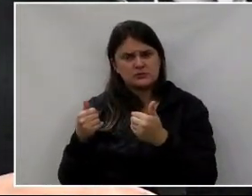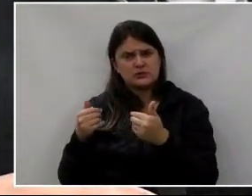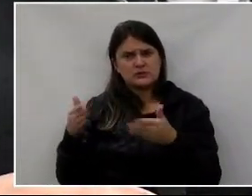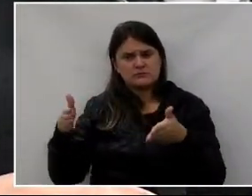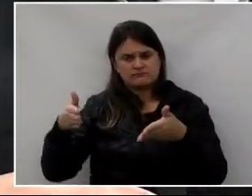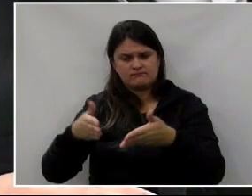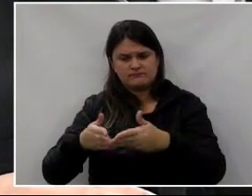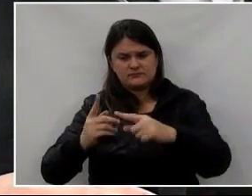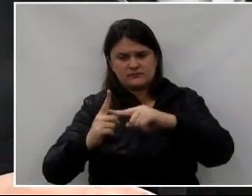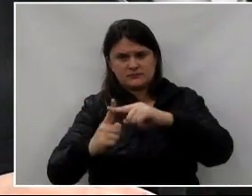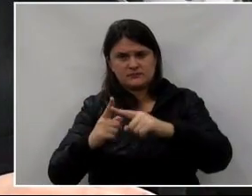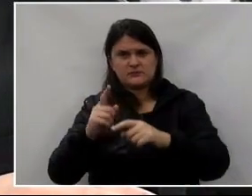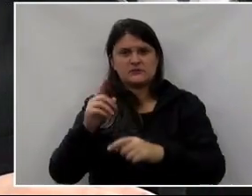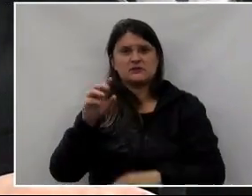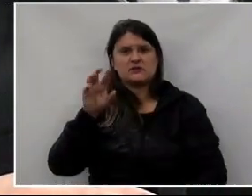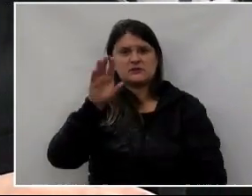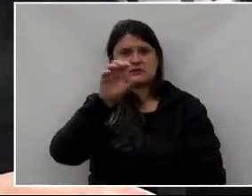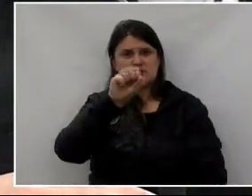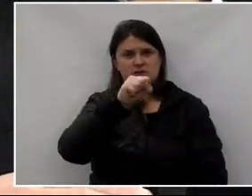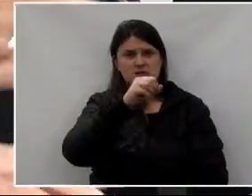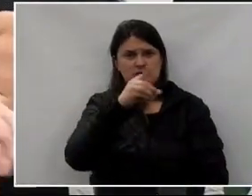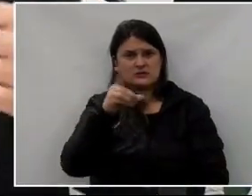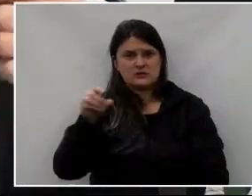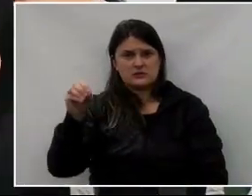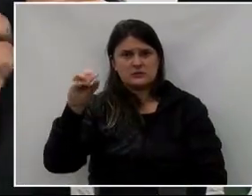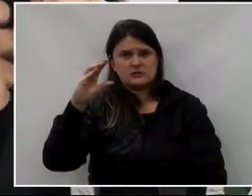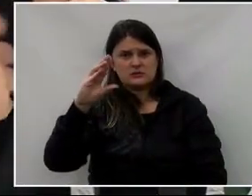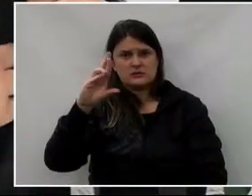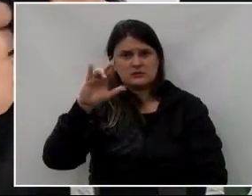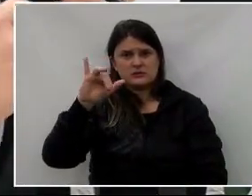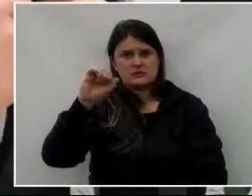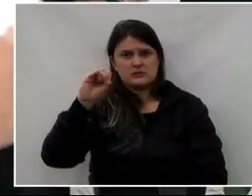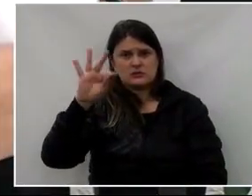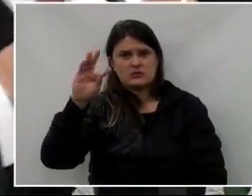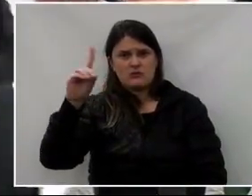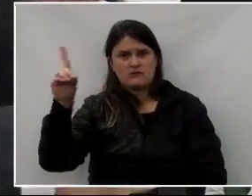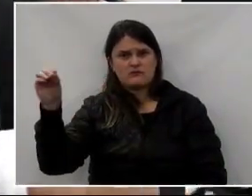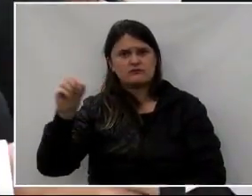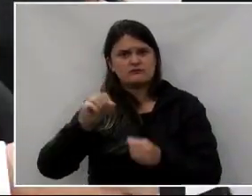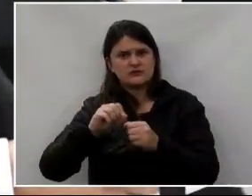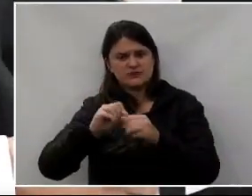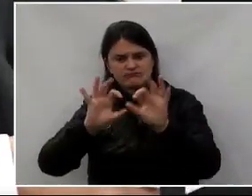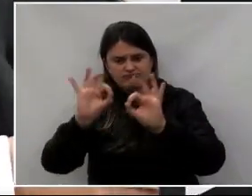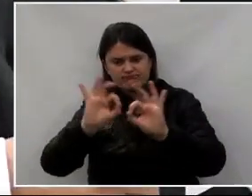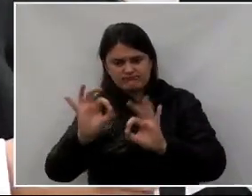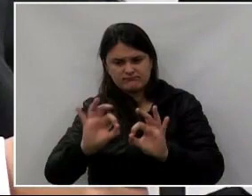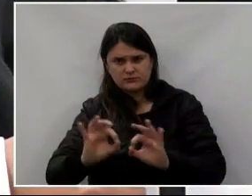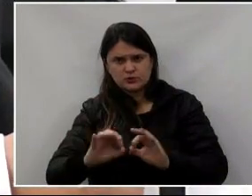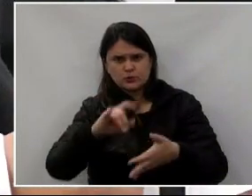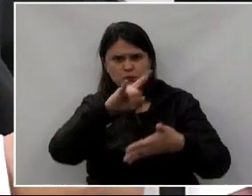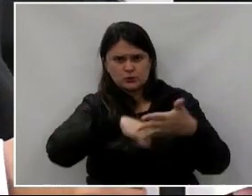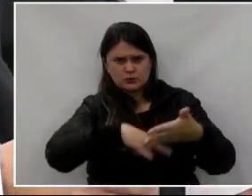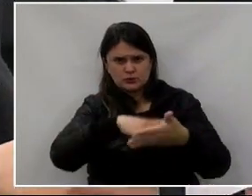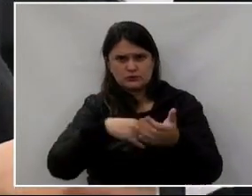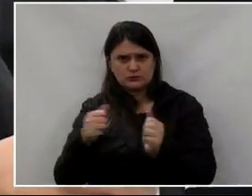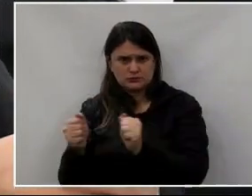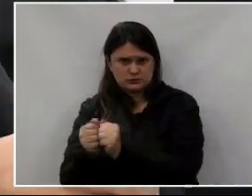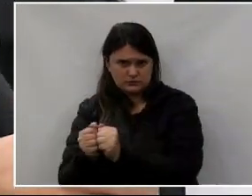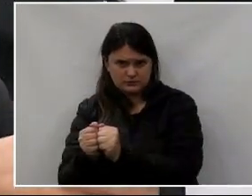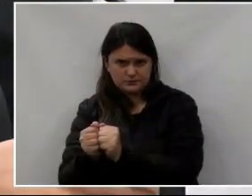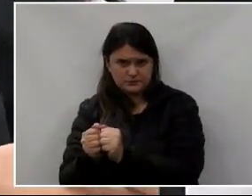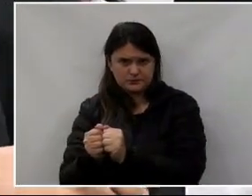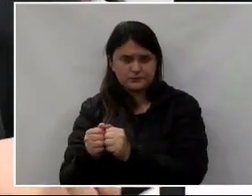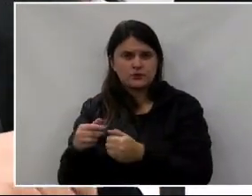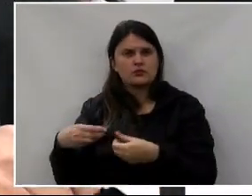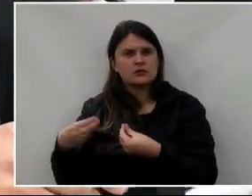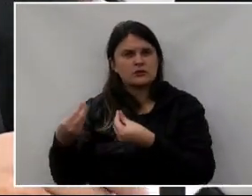cemitério de São Cristóvão. E, juntos, nós elaboramos um documento junto com o Albino. E